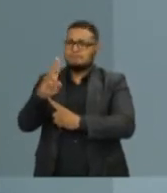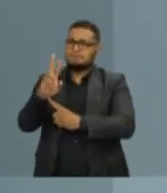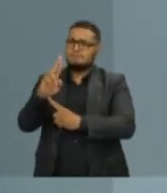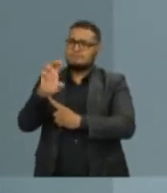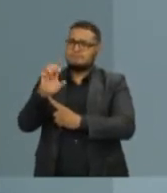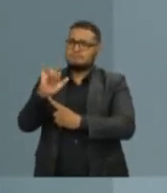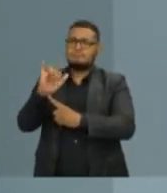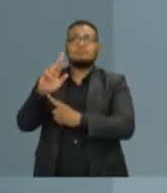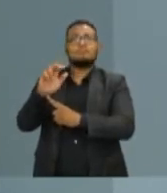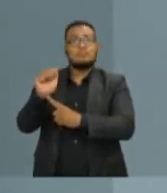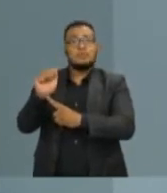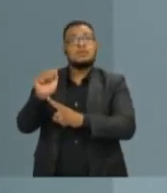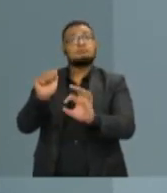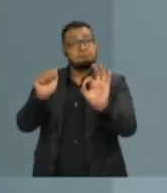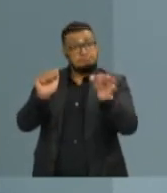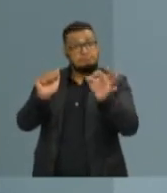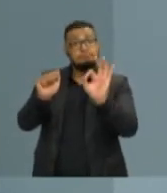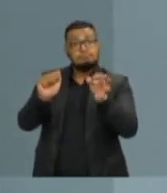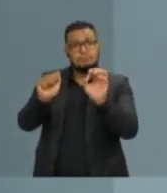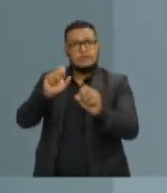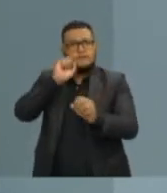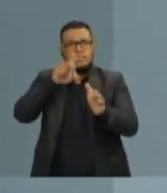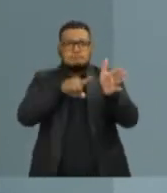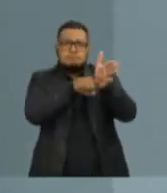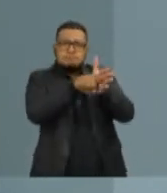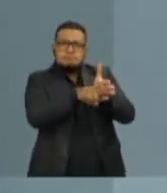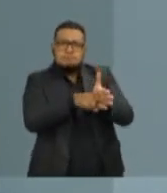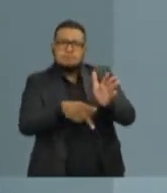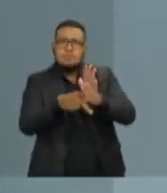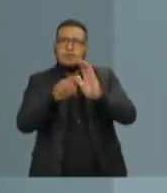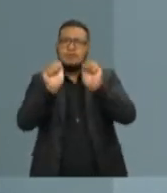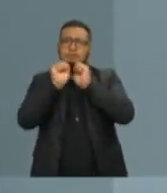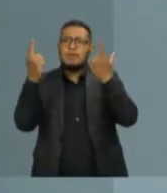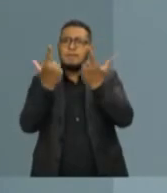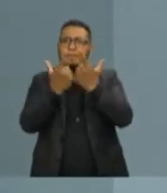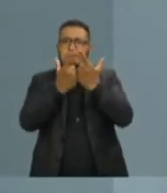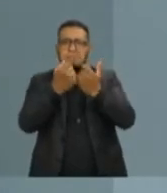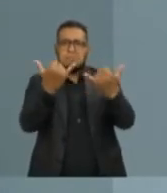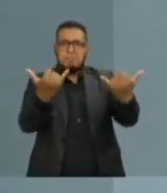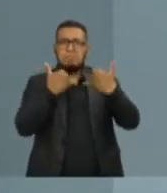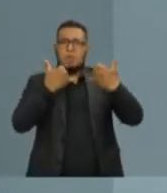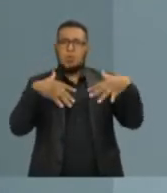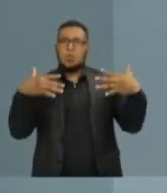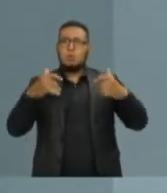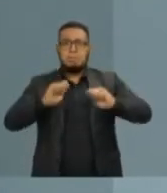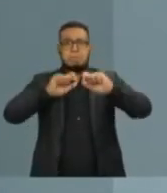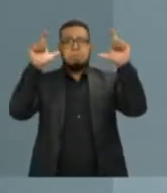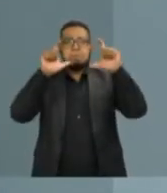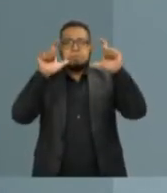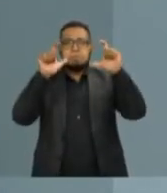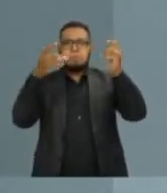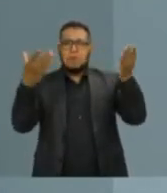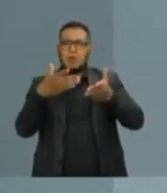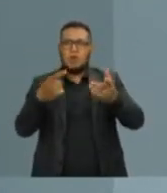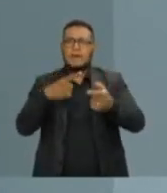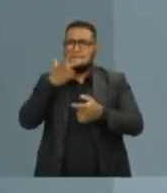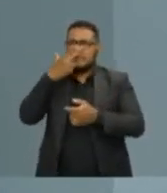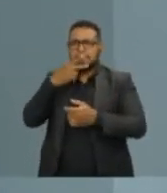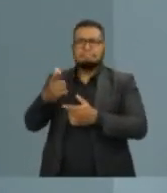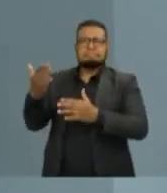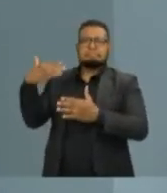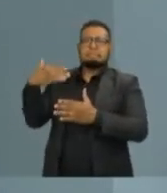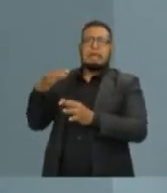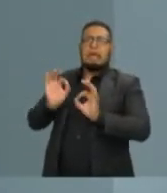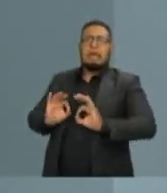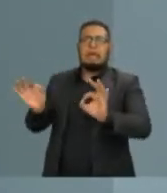consultamos os arquivos da Assembleia Exativa e ficamos assustados com essa notícia. O candidato que agora renega os seus antigos amigos,